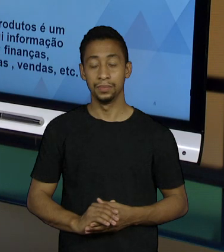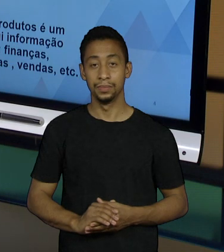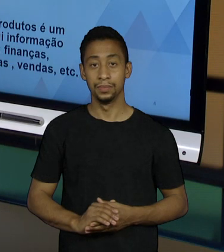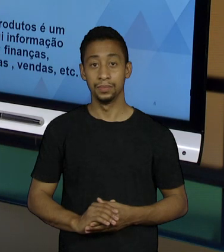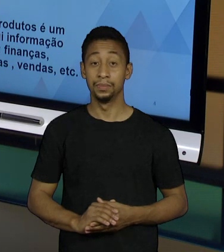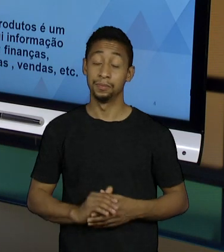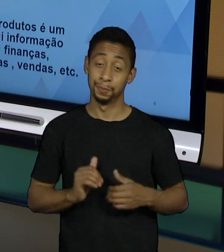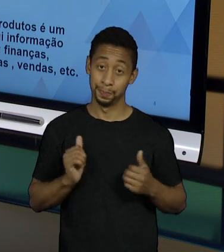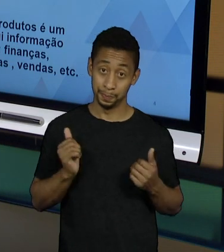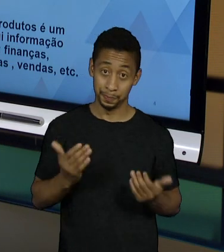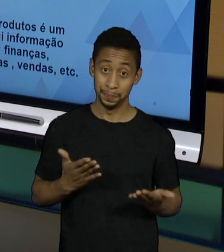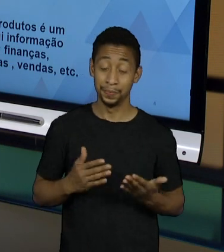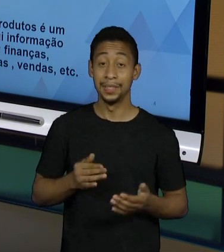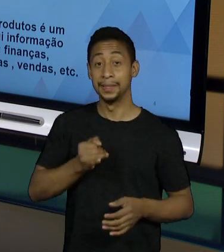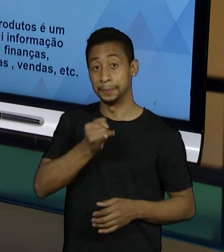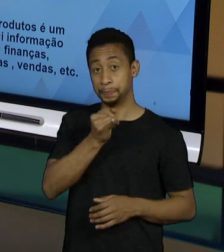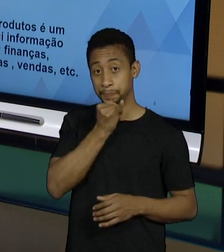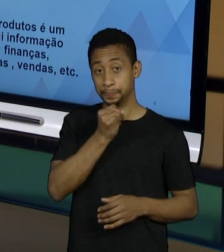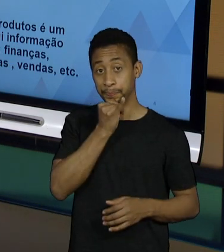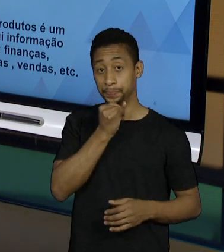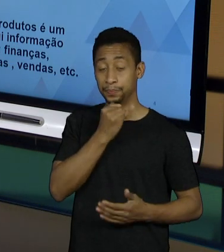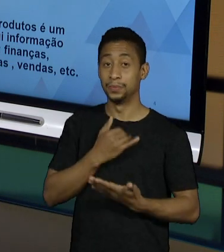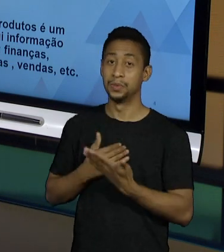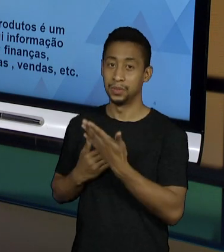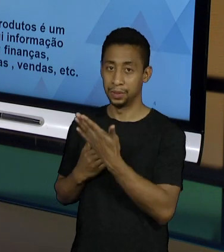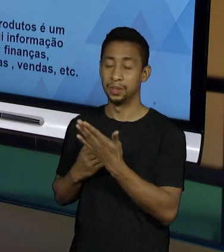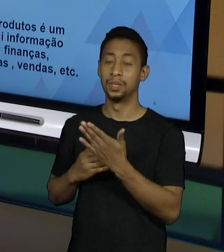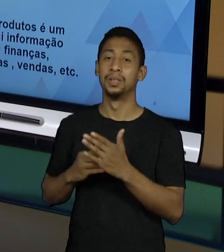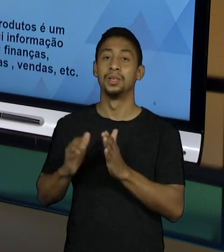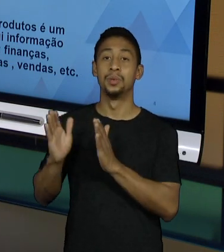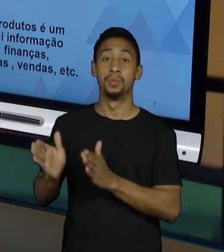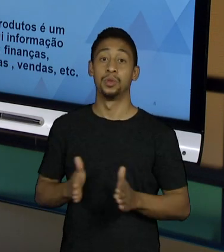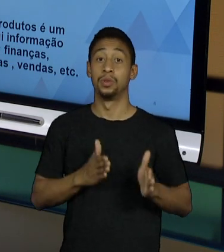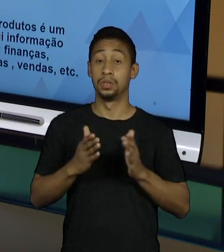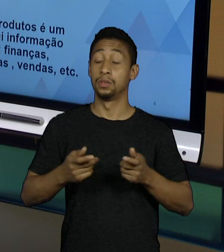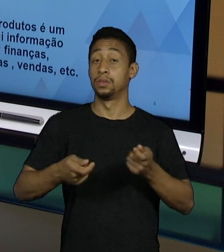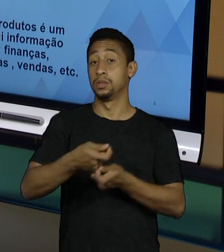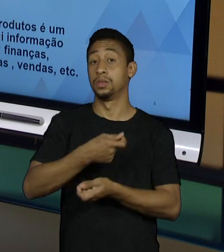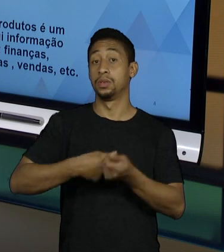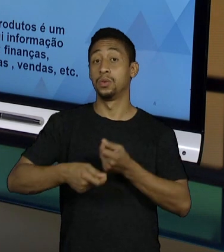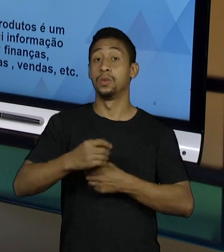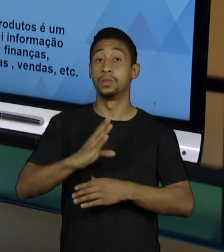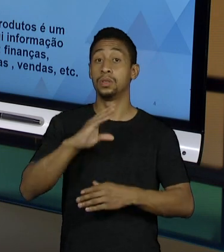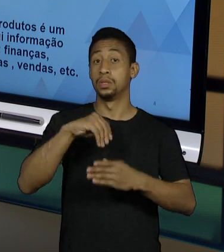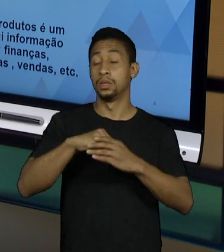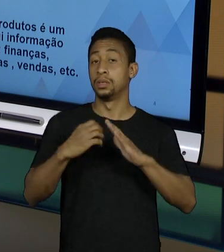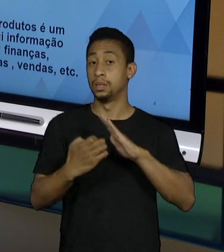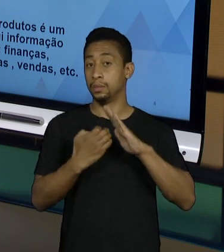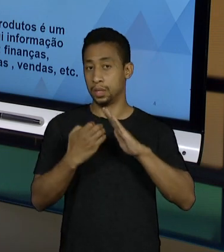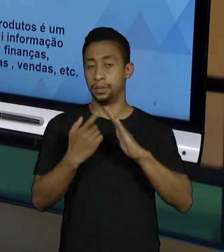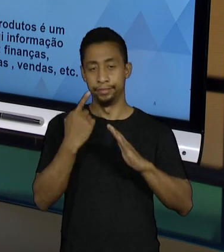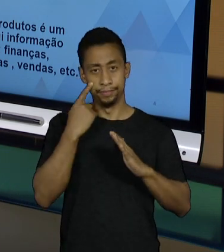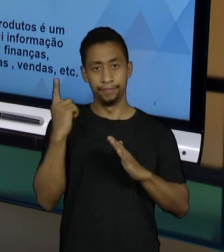Bom, alguns exemplos de processo de negócio dentro da empresa. Como eu disse aqui, o processo de venda,